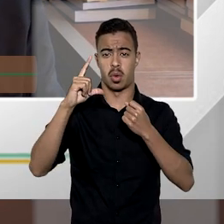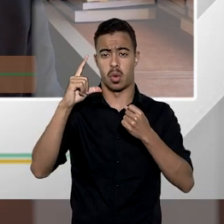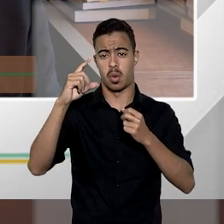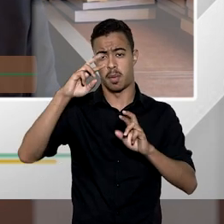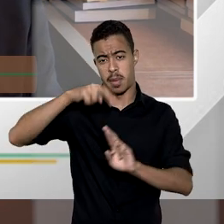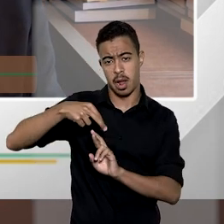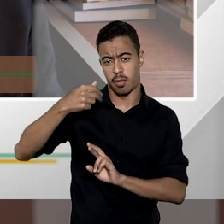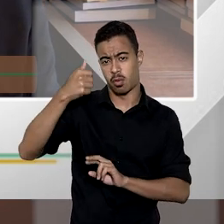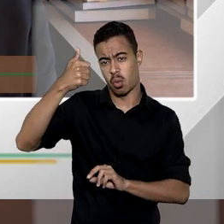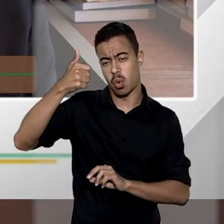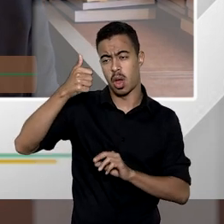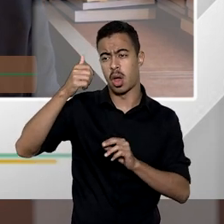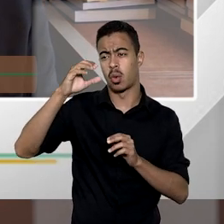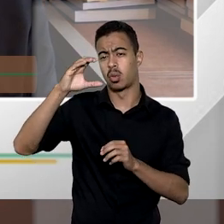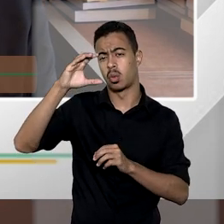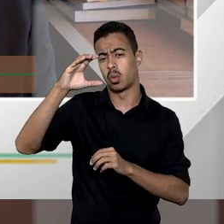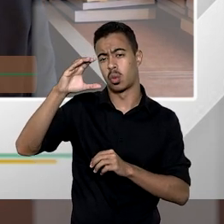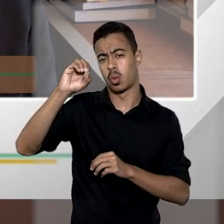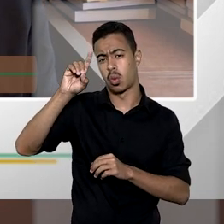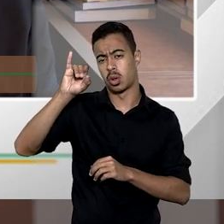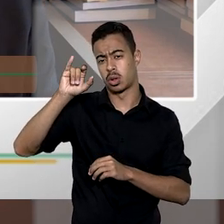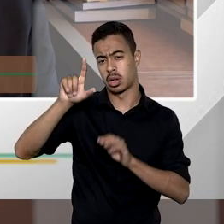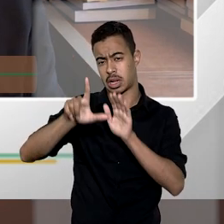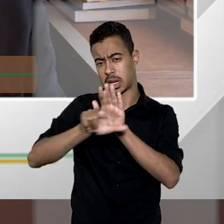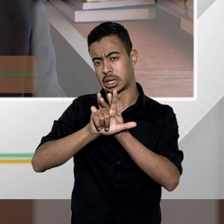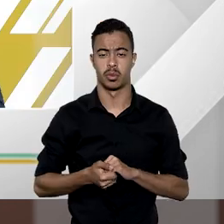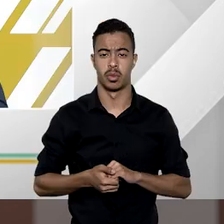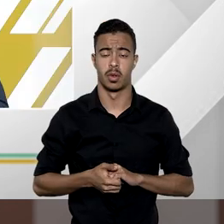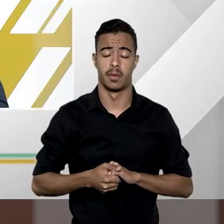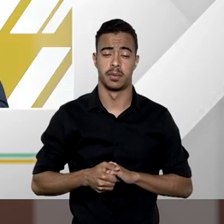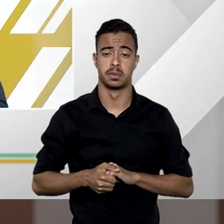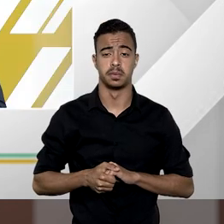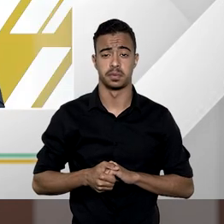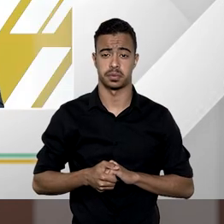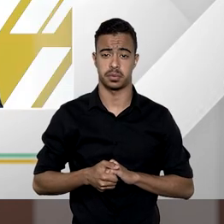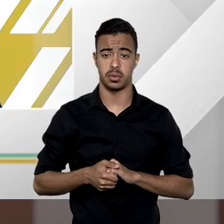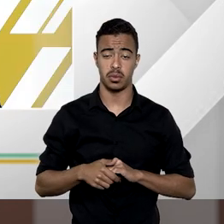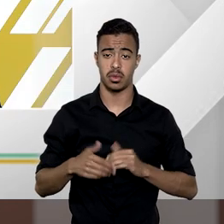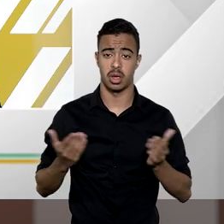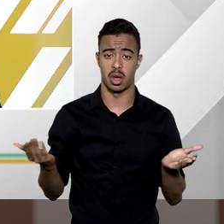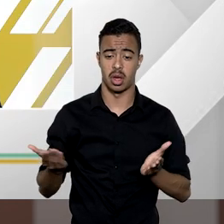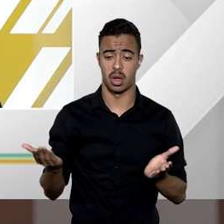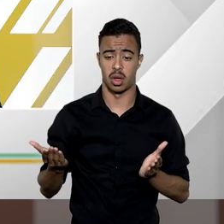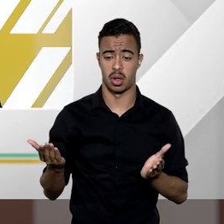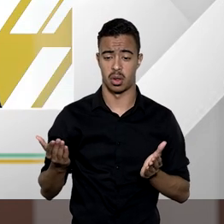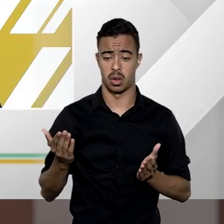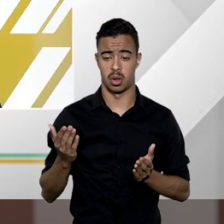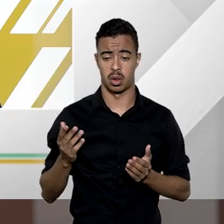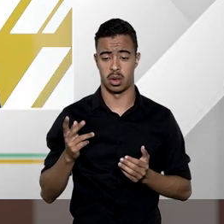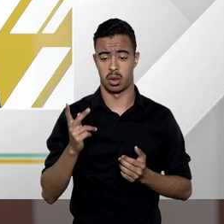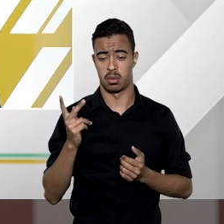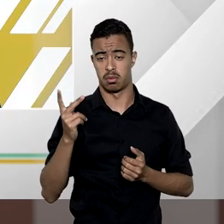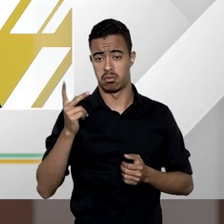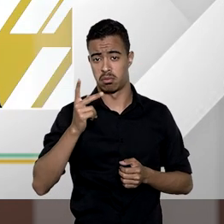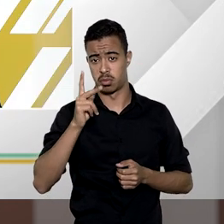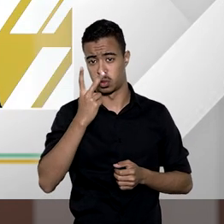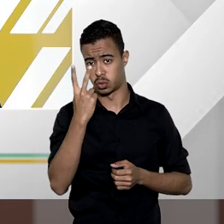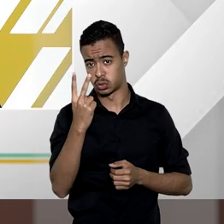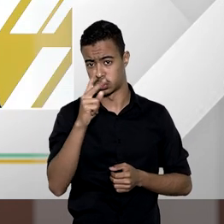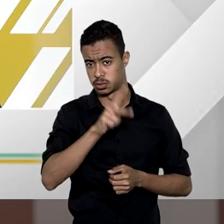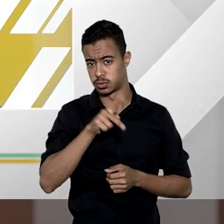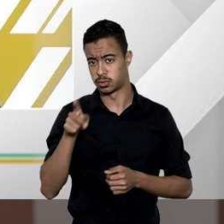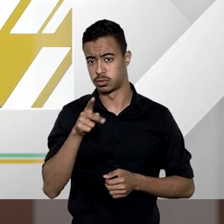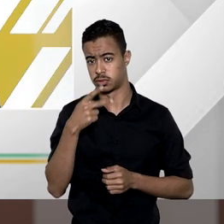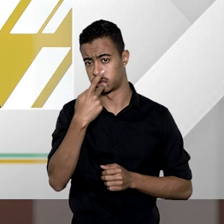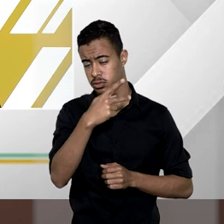artigo 1238 do atual código civil brasileiro agora eu quero ouvir os dois professor Egon